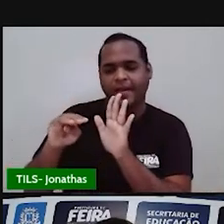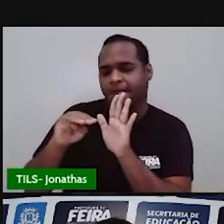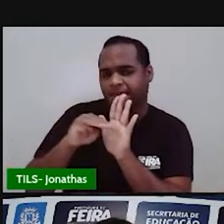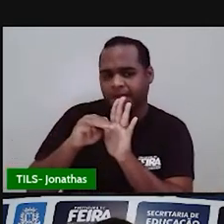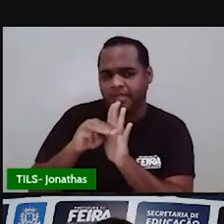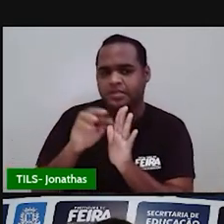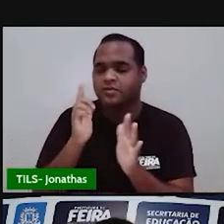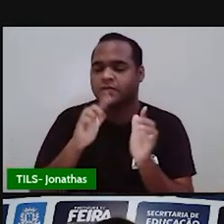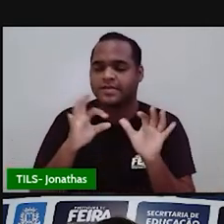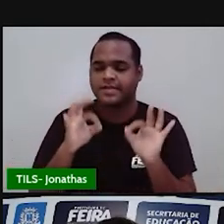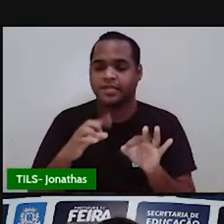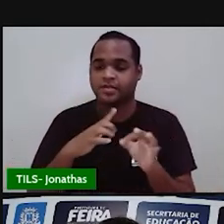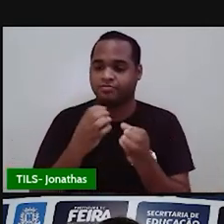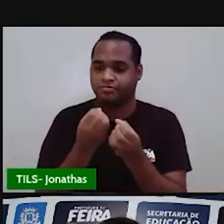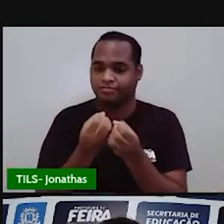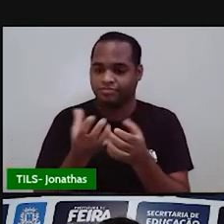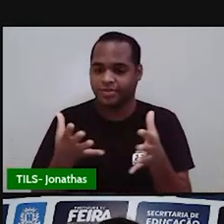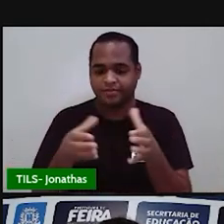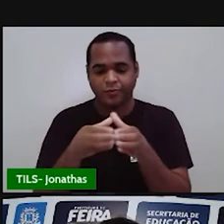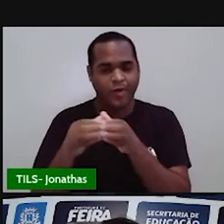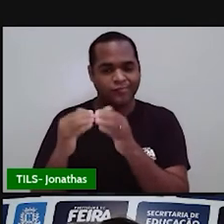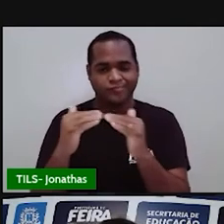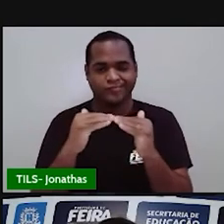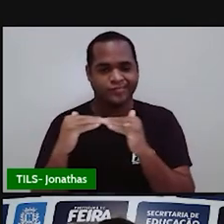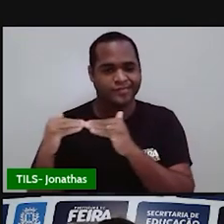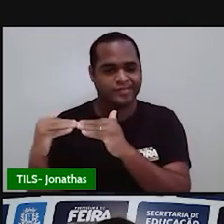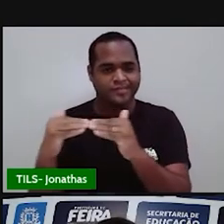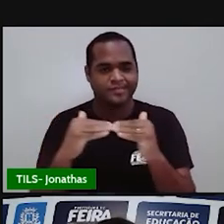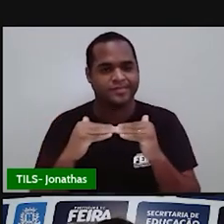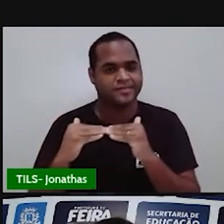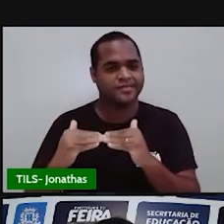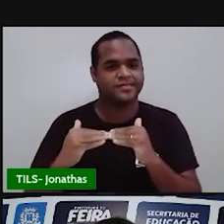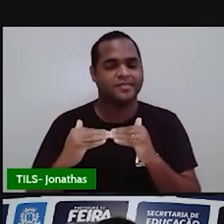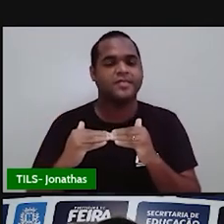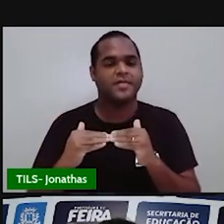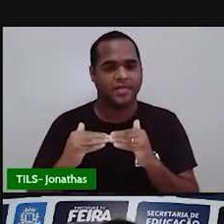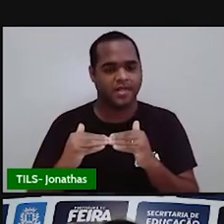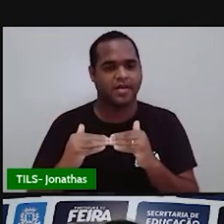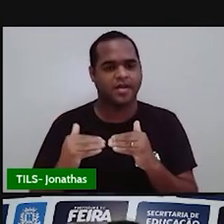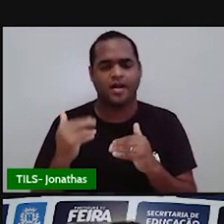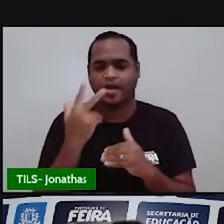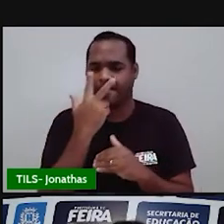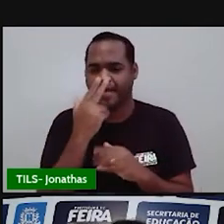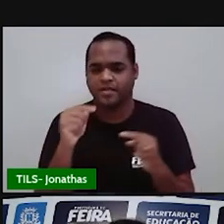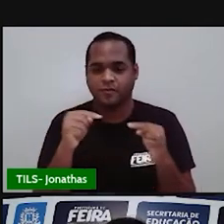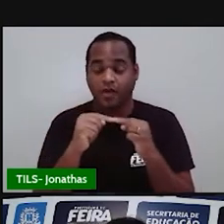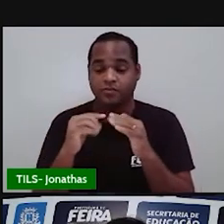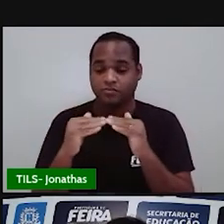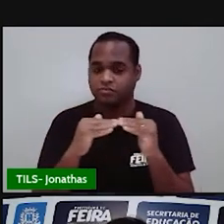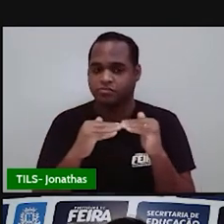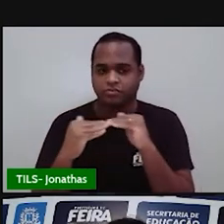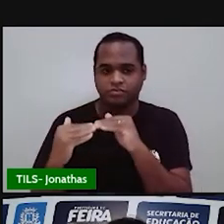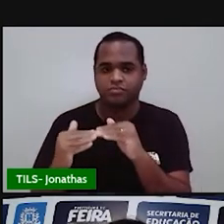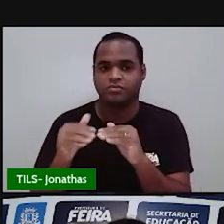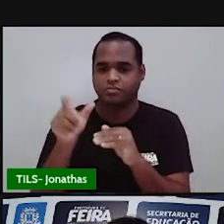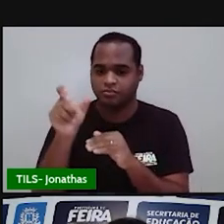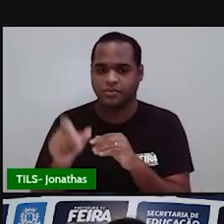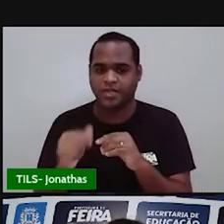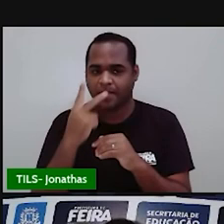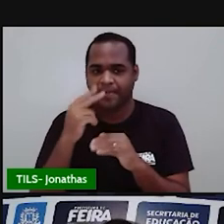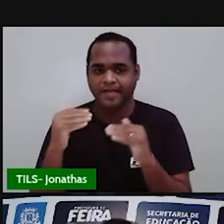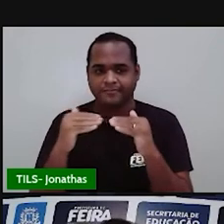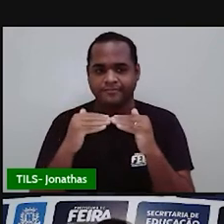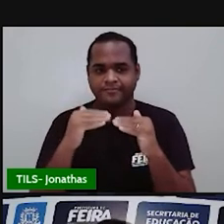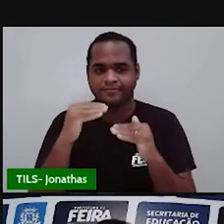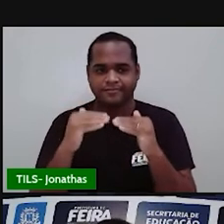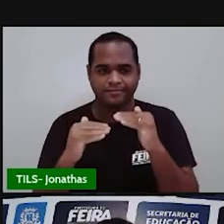essa média seja distribuída igualmente para todos os jogadores. É como se igualmente todos os jogadores estivessem se aproximando